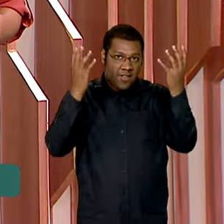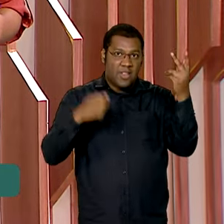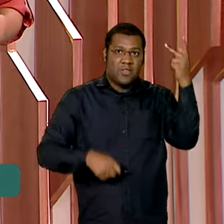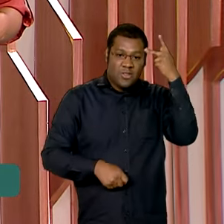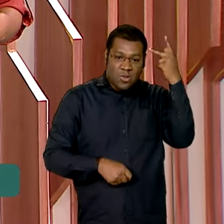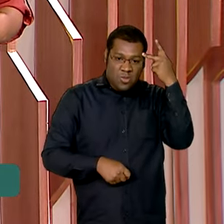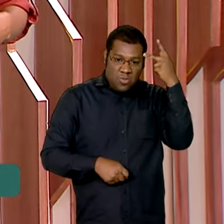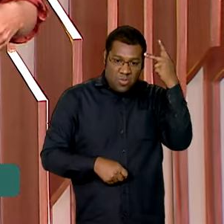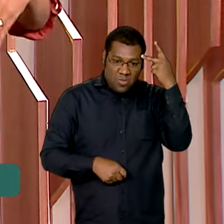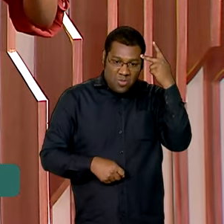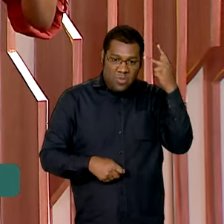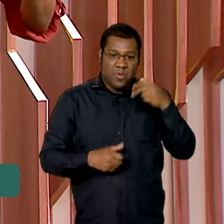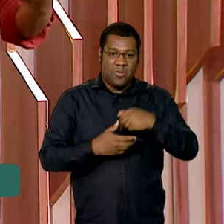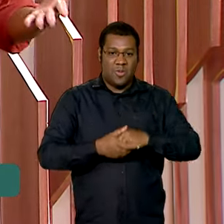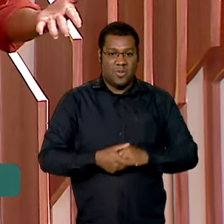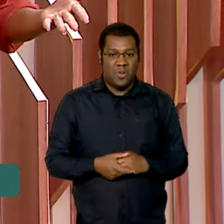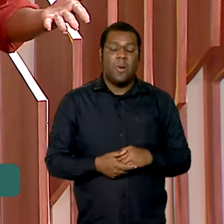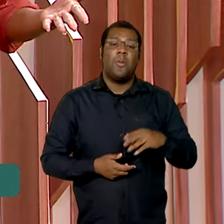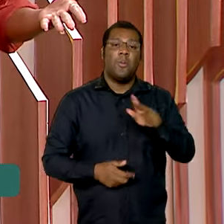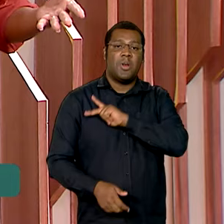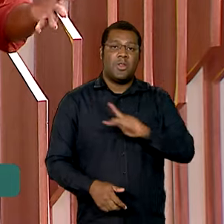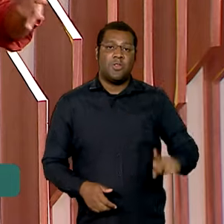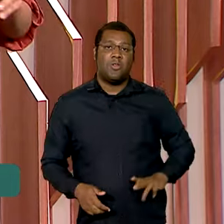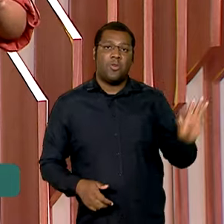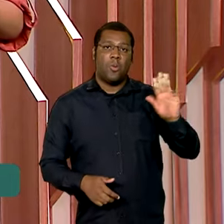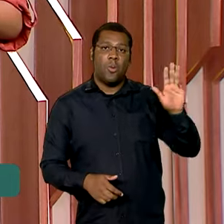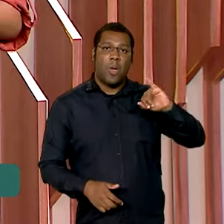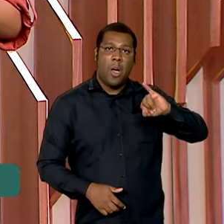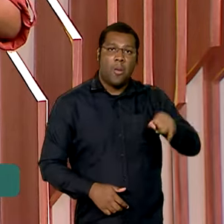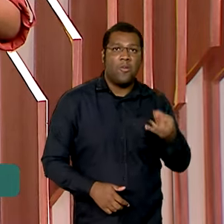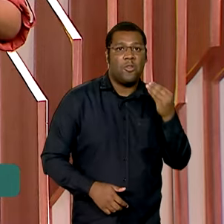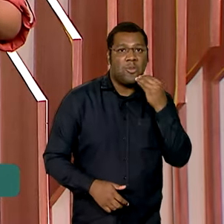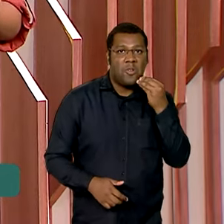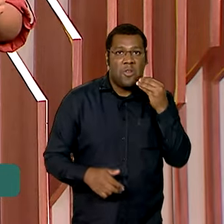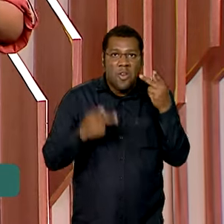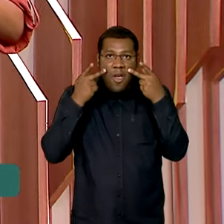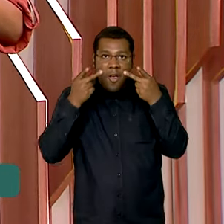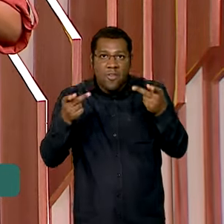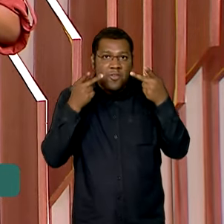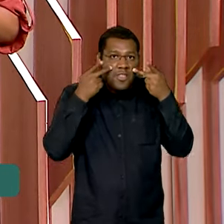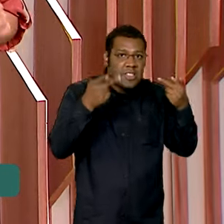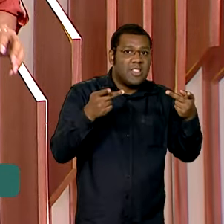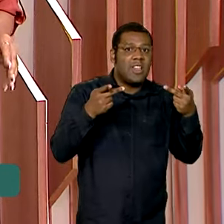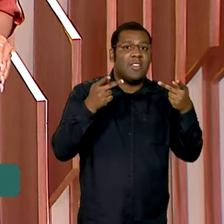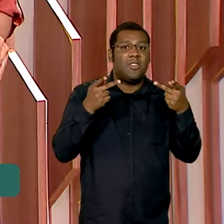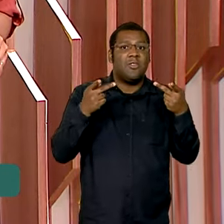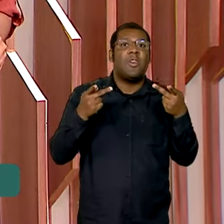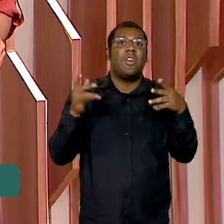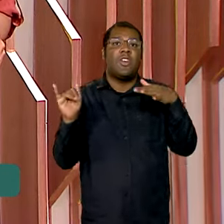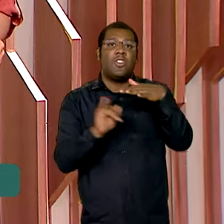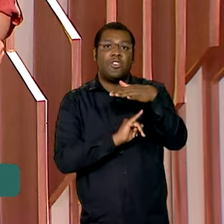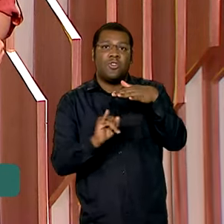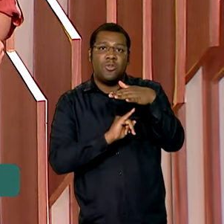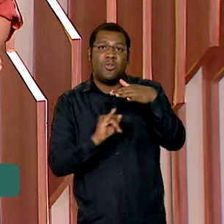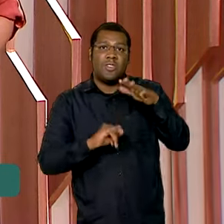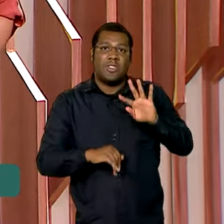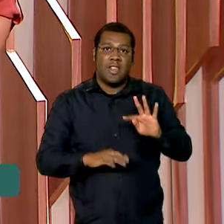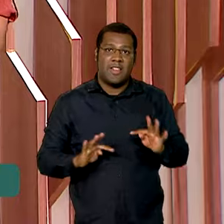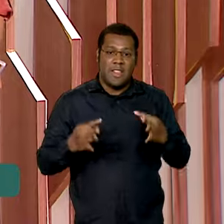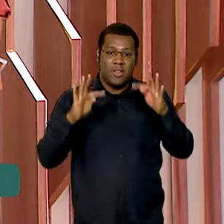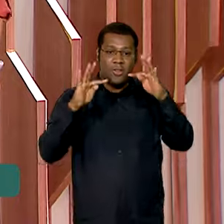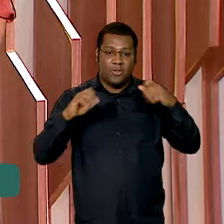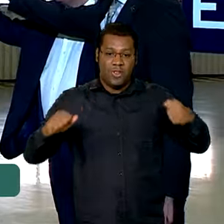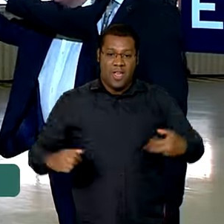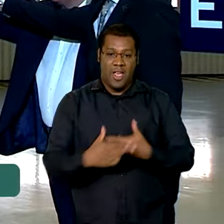Paulo. O presidente também aproveitou a oportunidade para visitar as instalações do Instituto Tecnológico de Aeronáutica, o